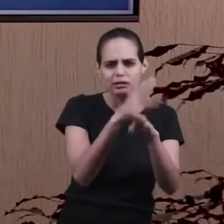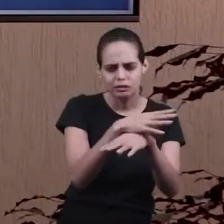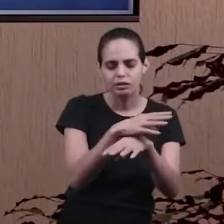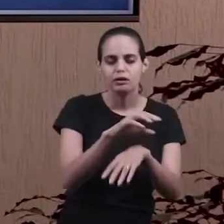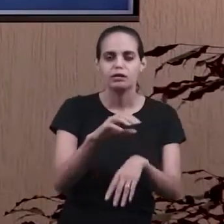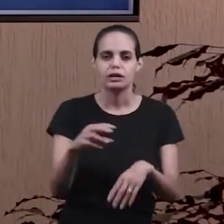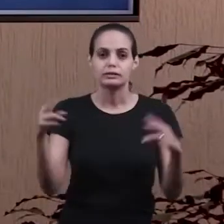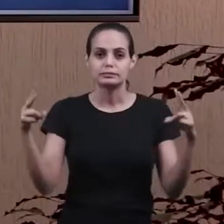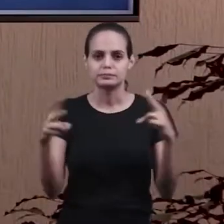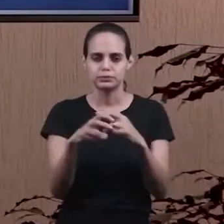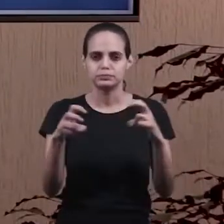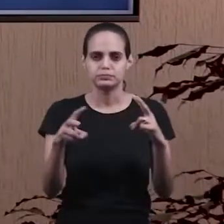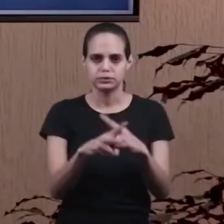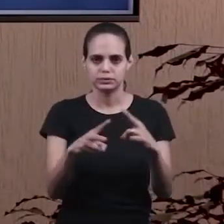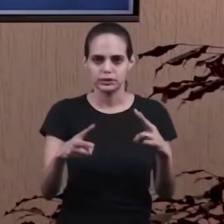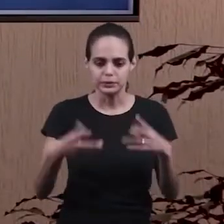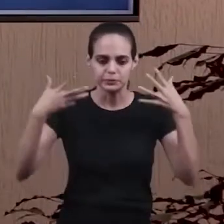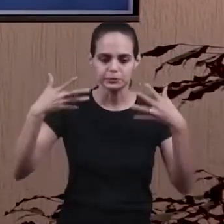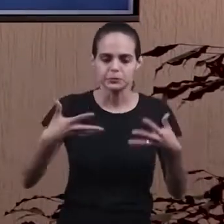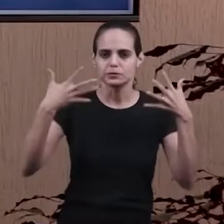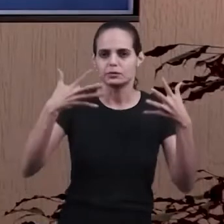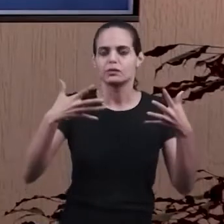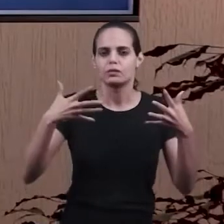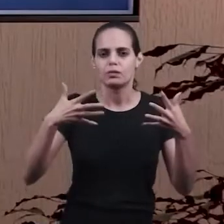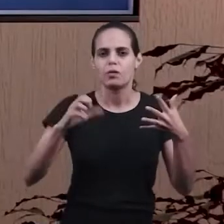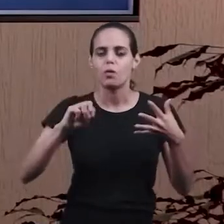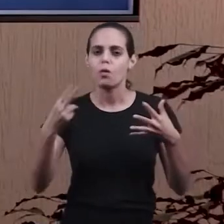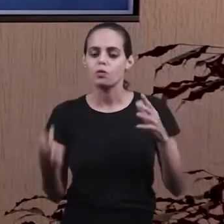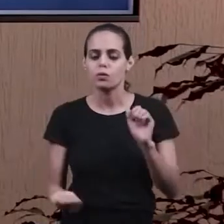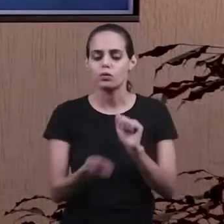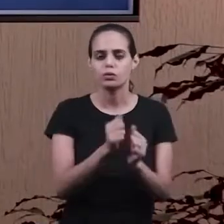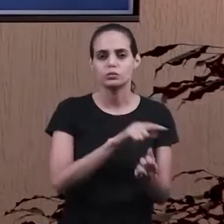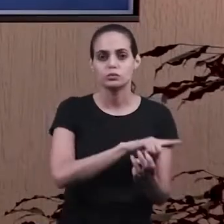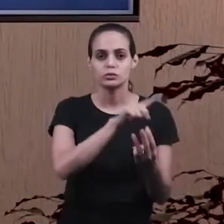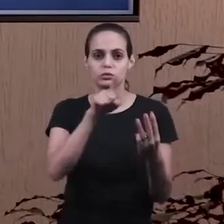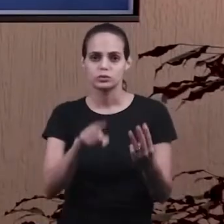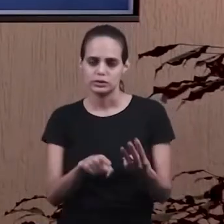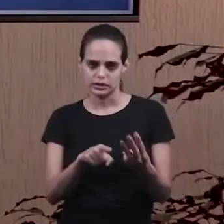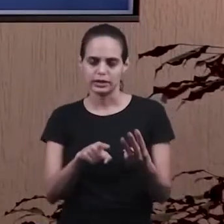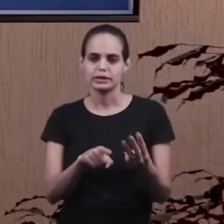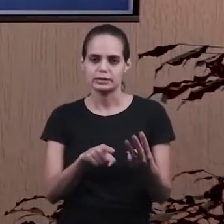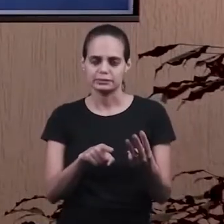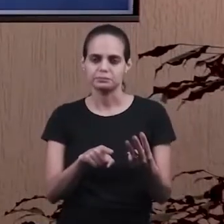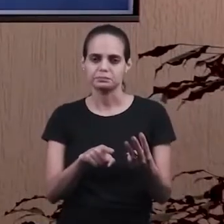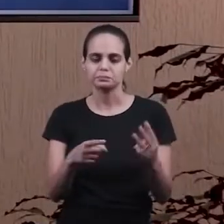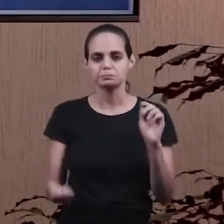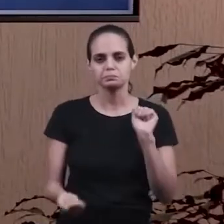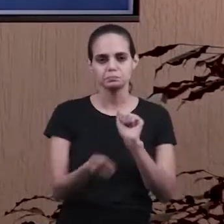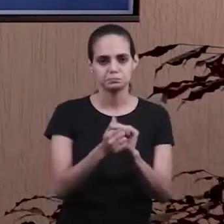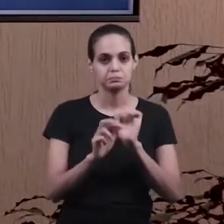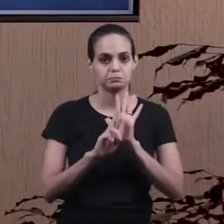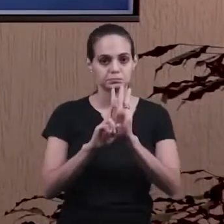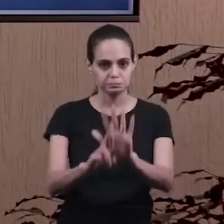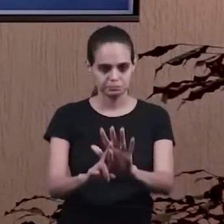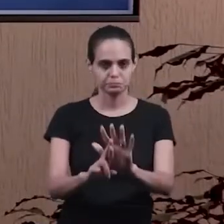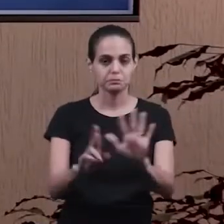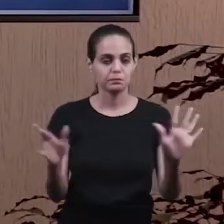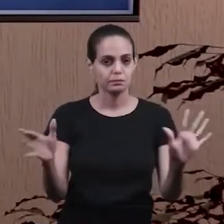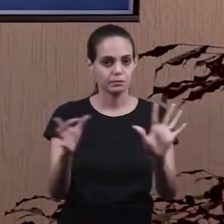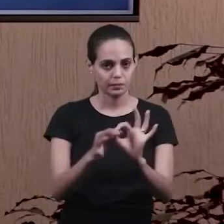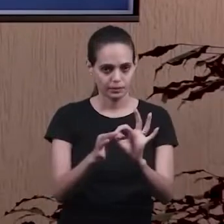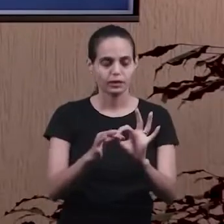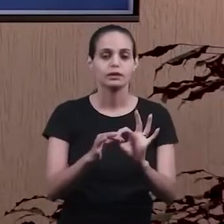hiperatividade e a impulsividade, ou se é um conjunto dos três, que é a apresentação combinada. Isso vai